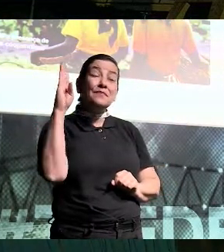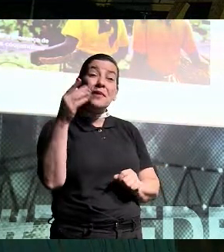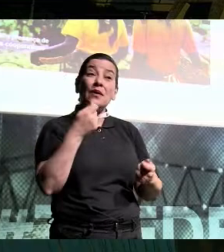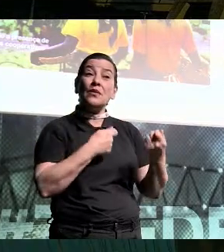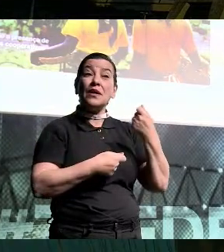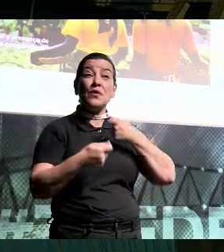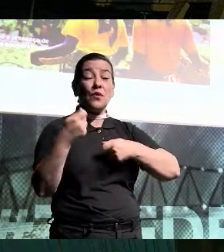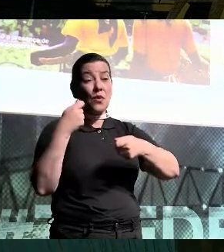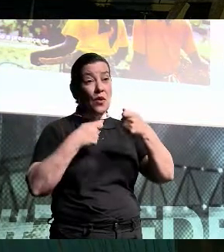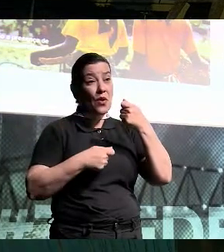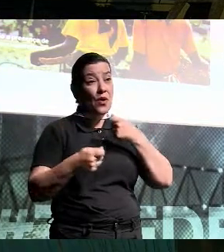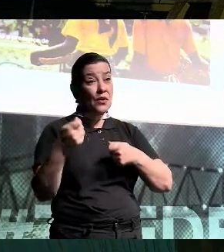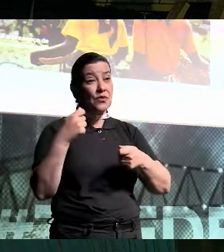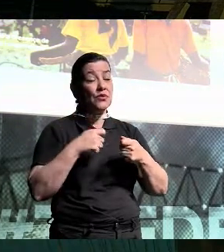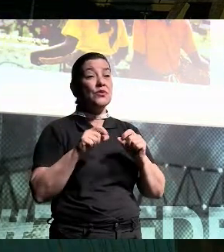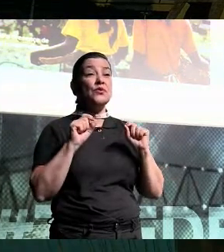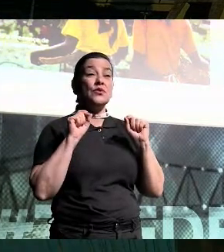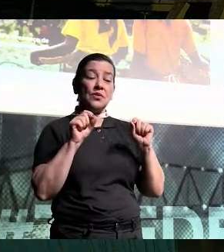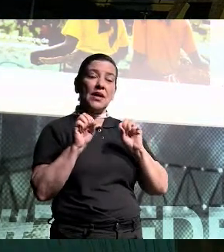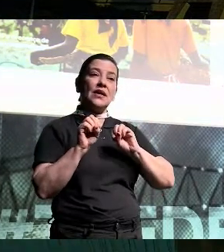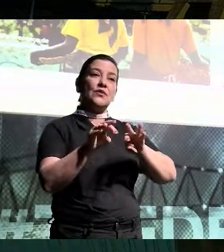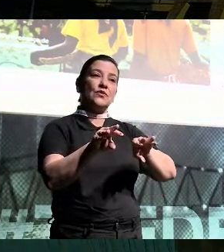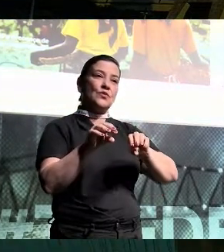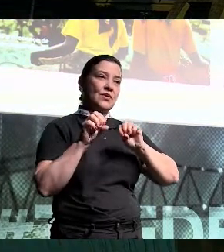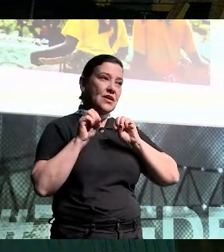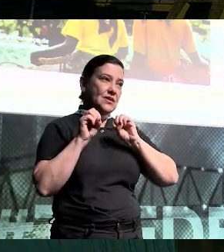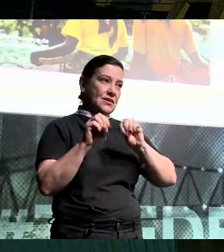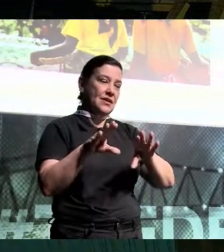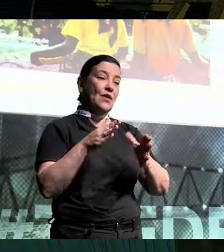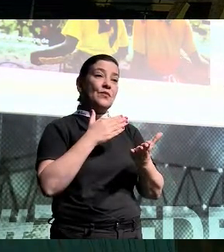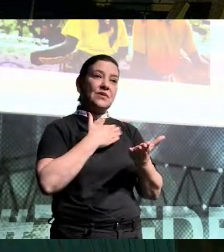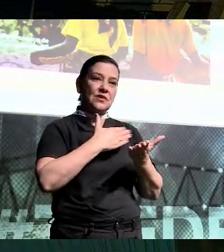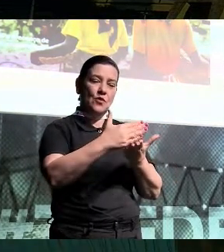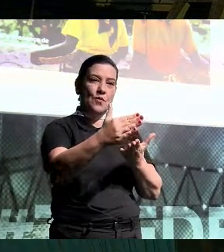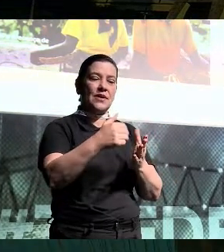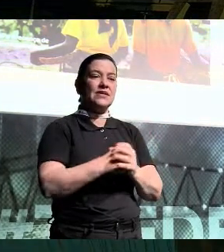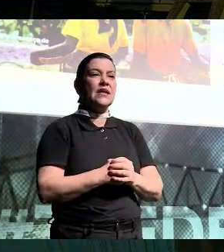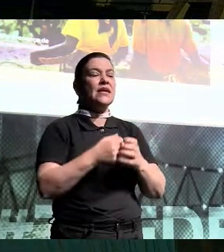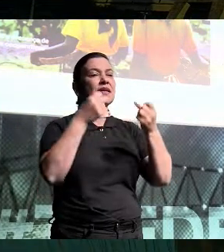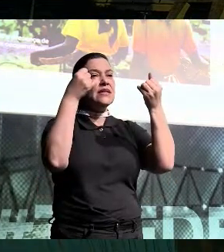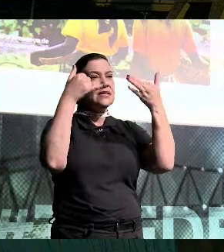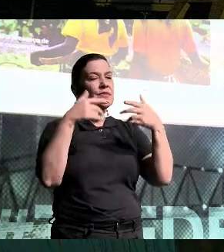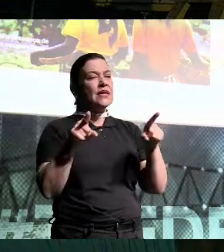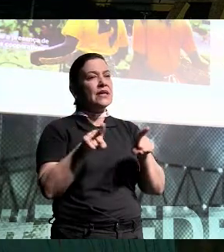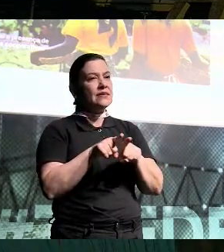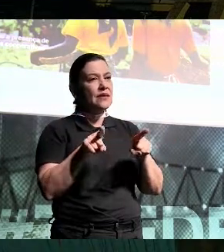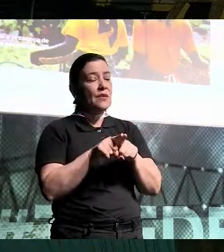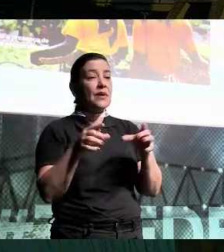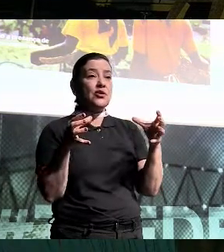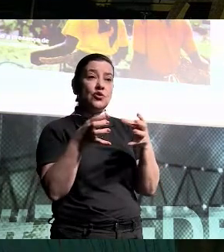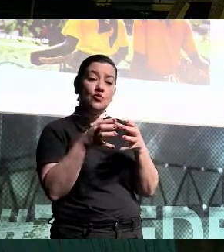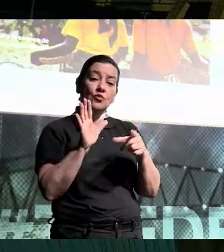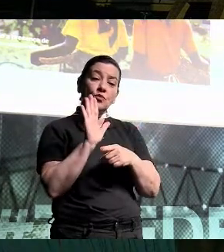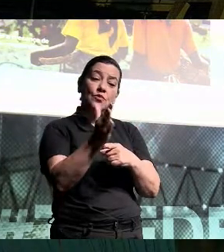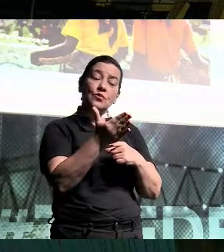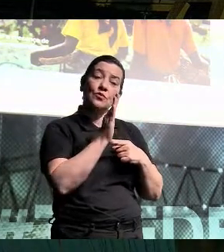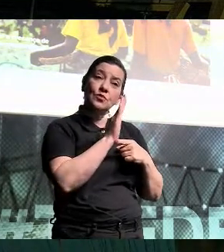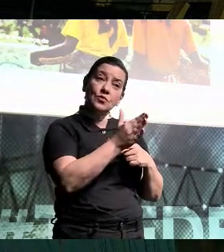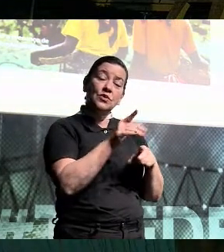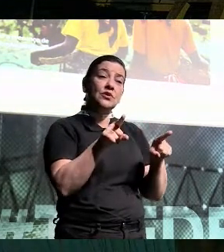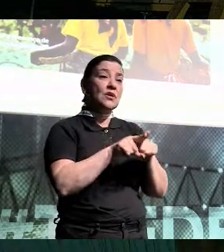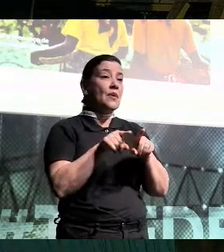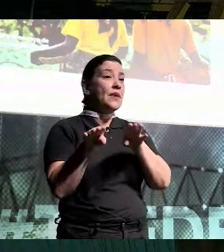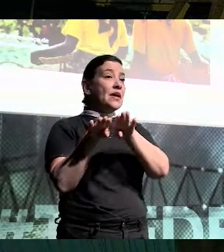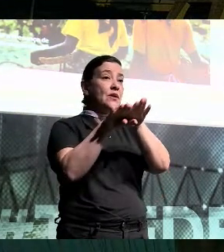negociação, vamos dizer assim, é a educação. É o nosso ponto de partida. Ele fala também sobre conectividade e ele fala sobre